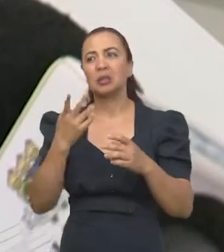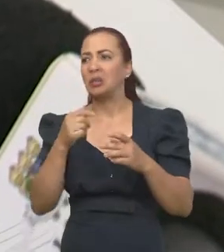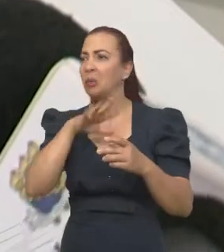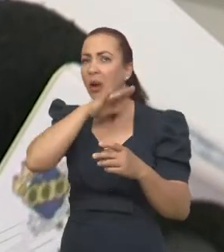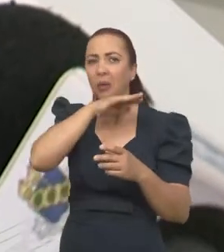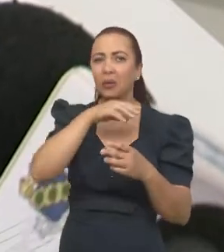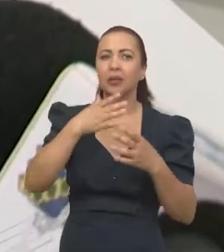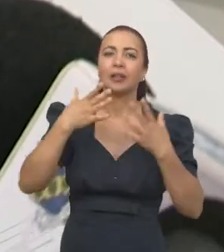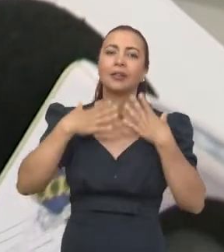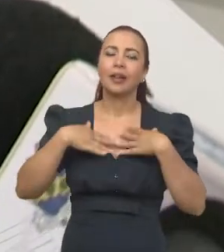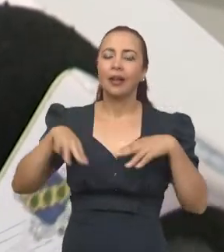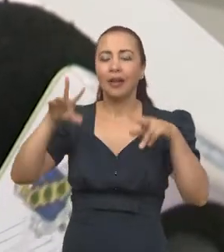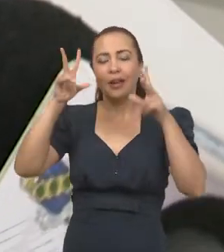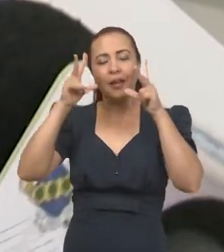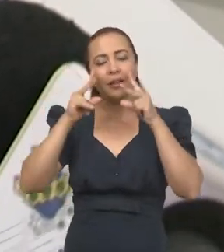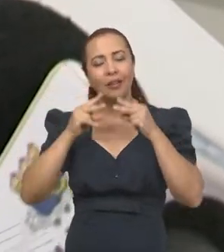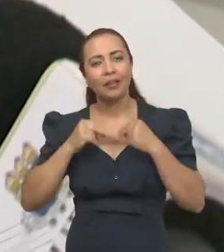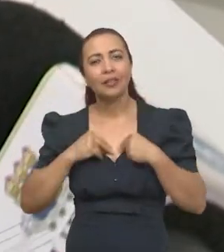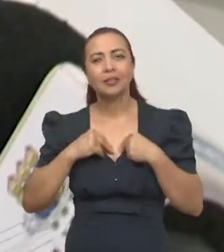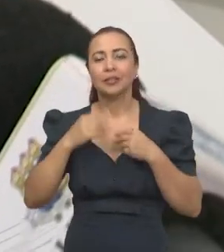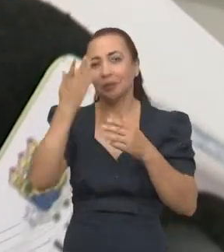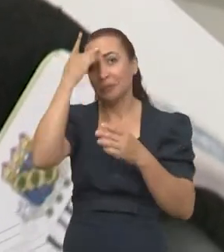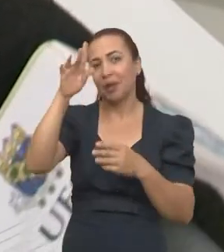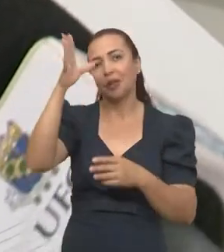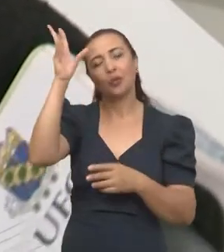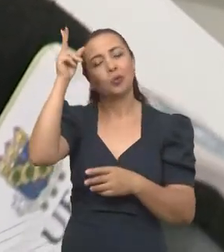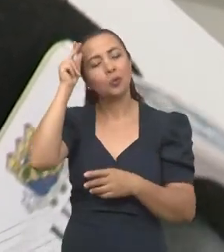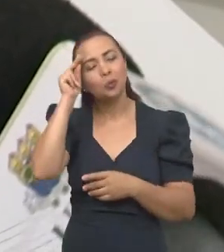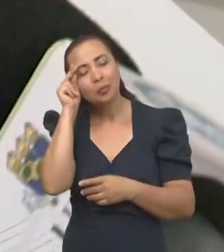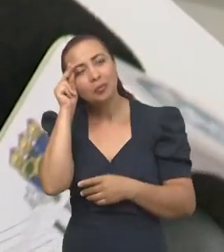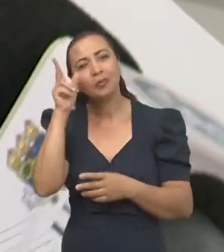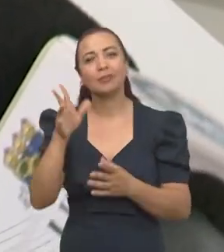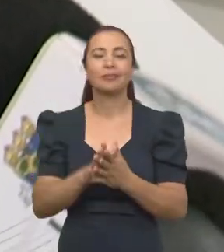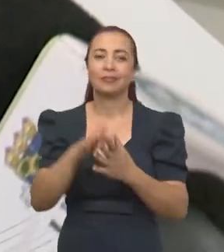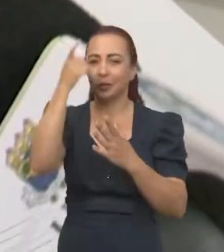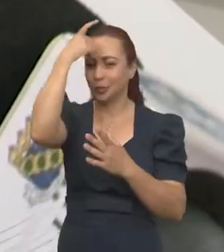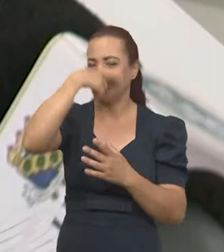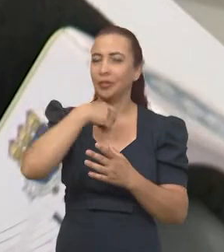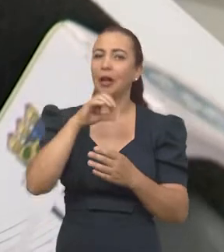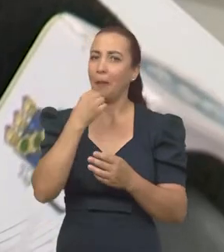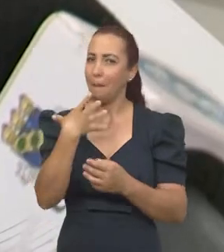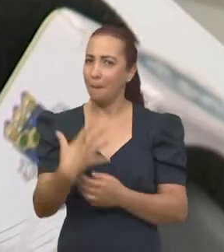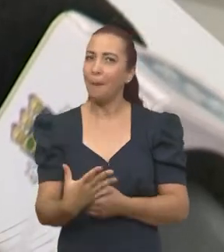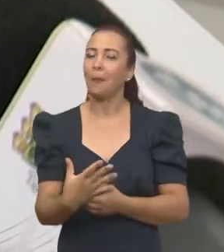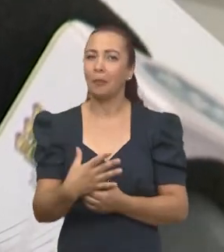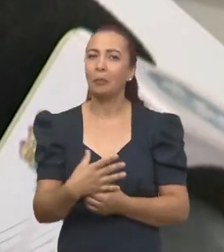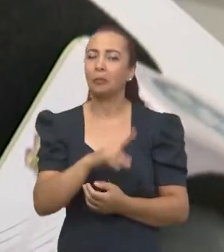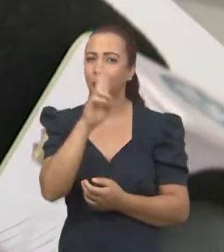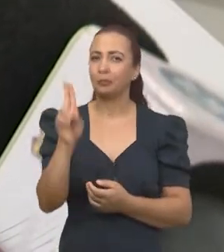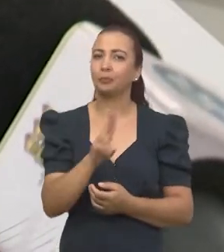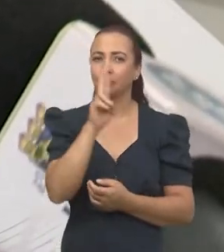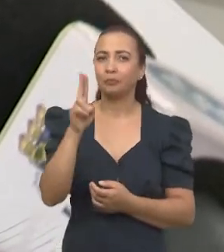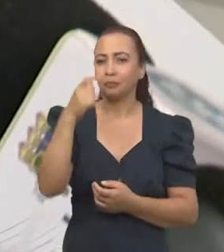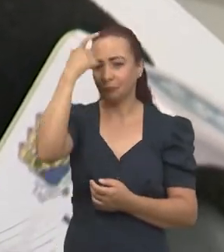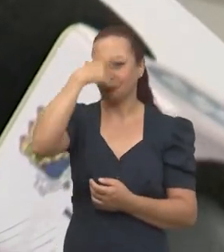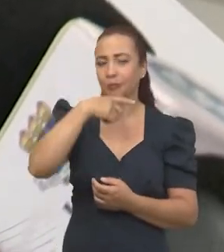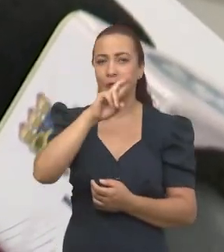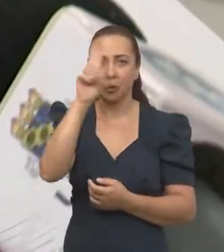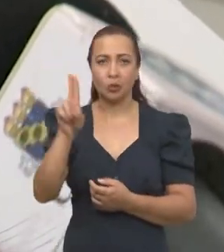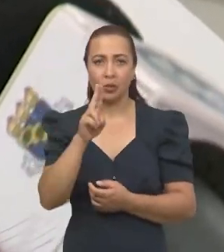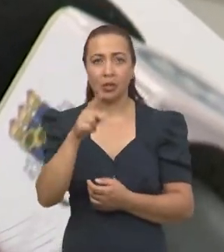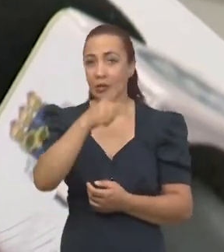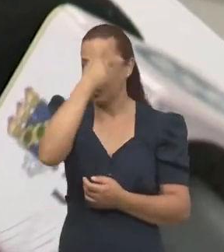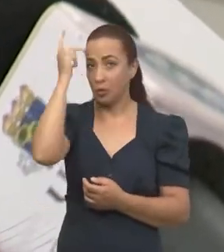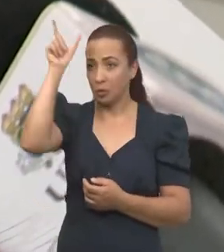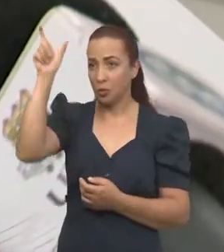Eu consigo, inclusive, relaxar a ponto de dormir nessa máscara. Então, assim, vejo muita vantagem nessa questão da